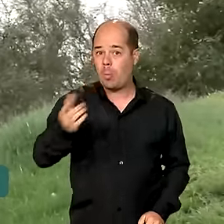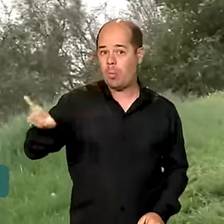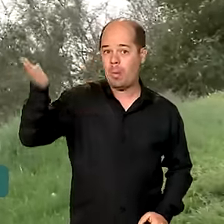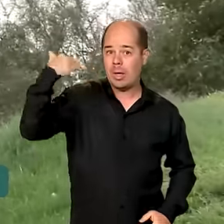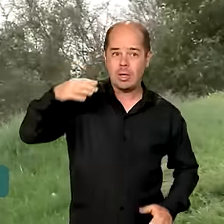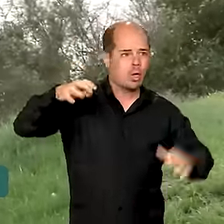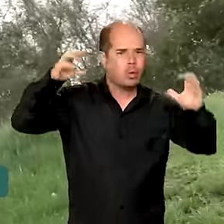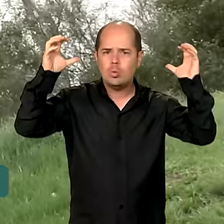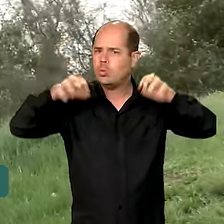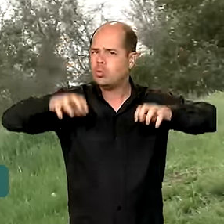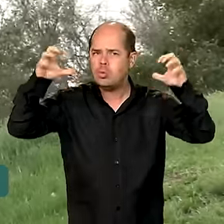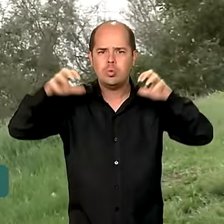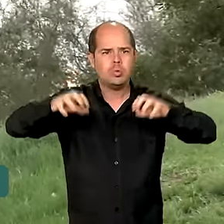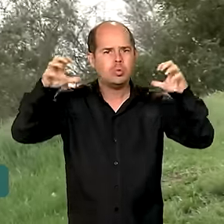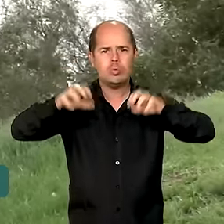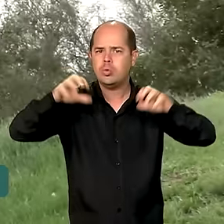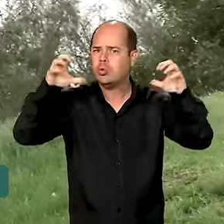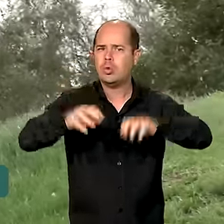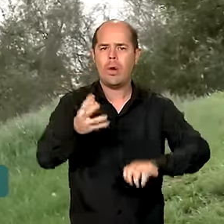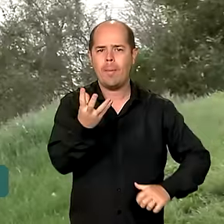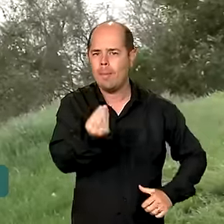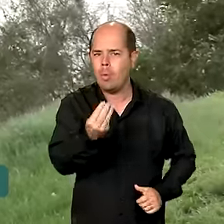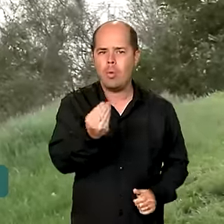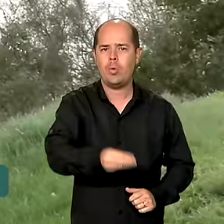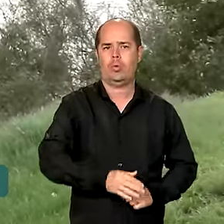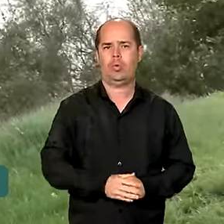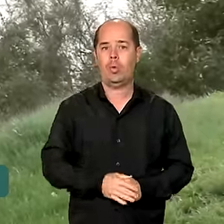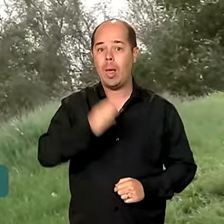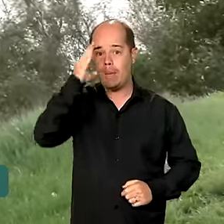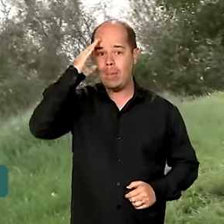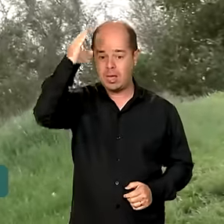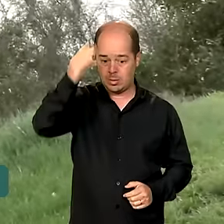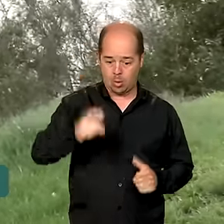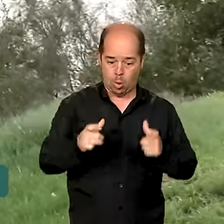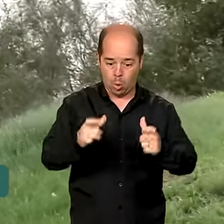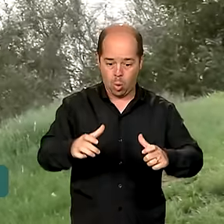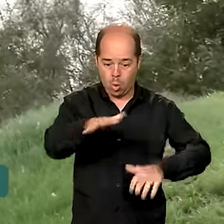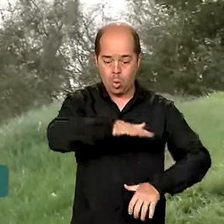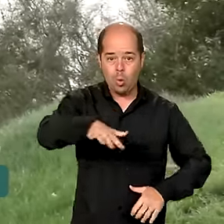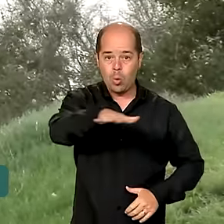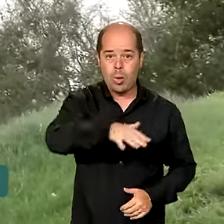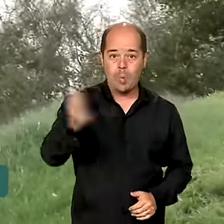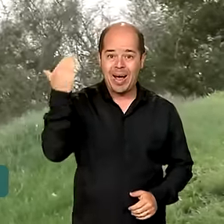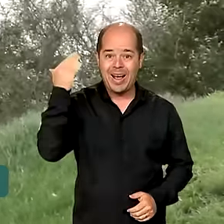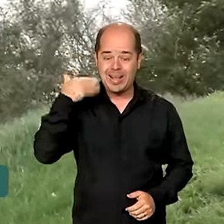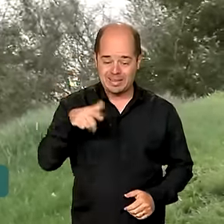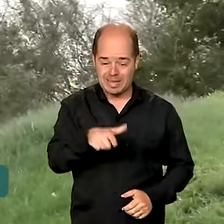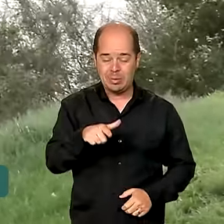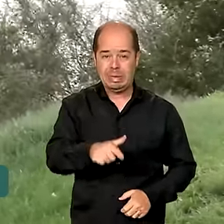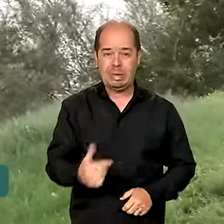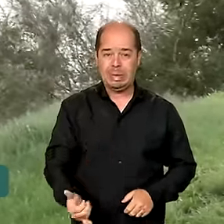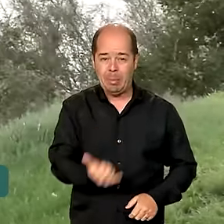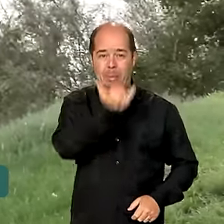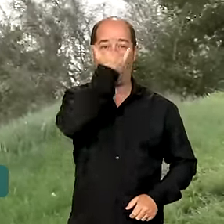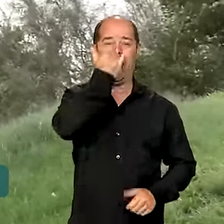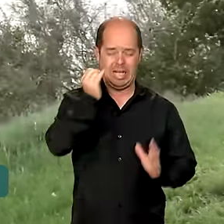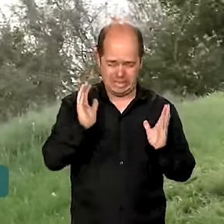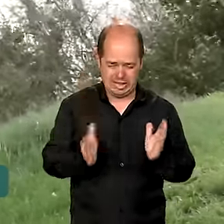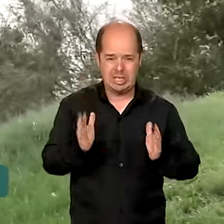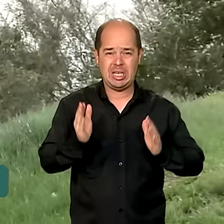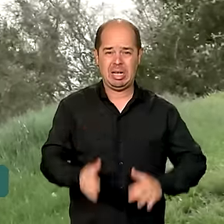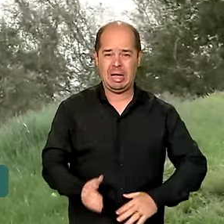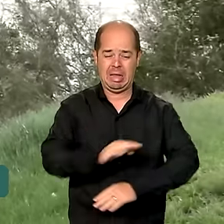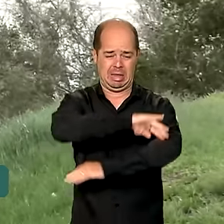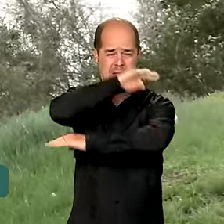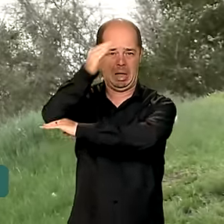O mais grave é que a chuva voltou principalmente em áreas que já haviam sofrido muito com enchentes e deslizamentos. Por conta